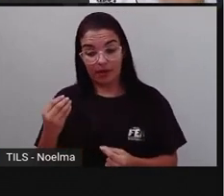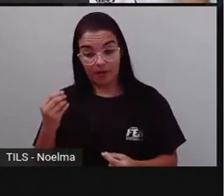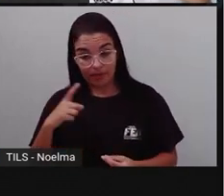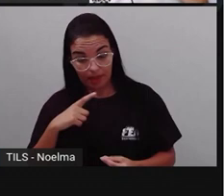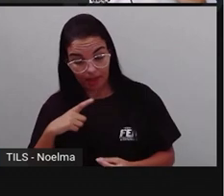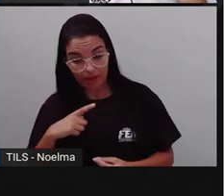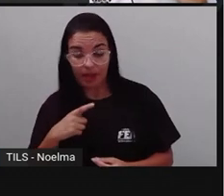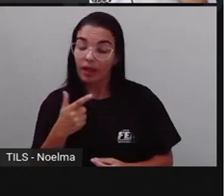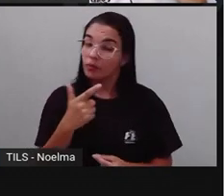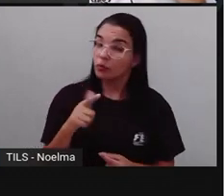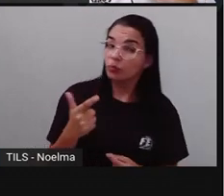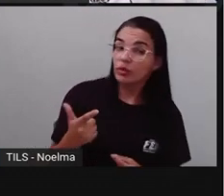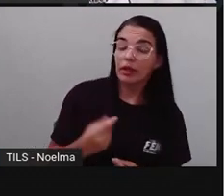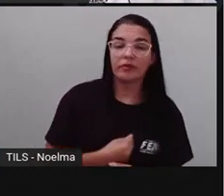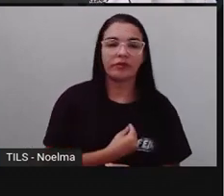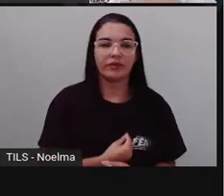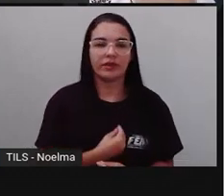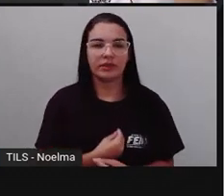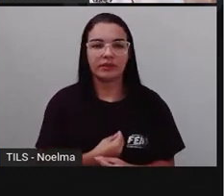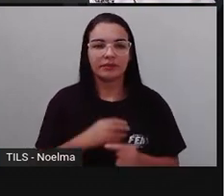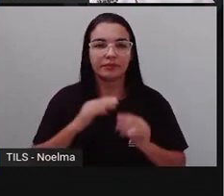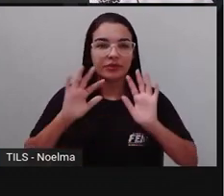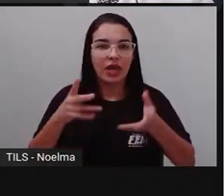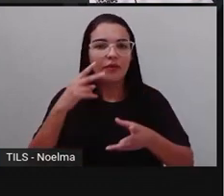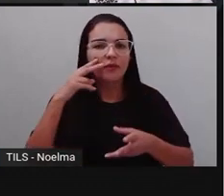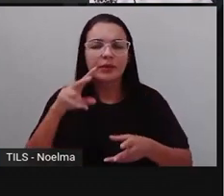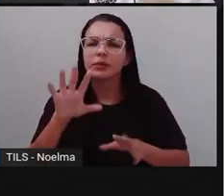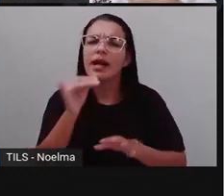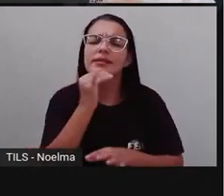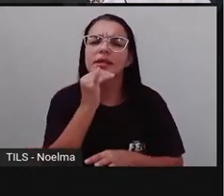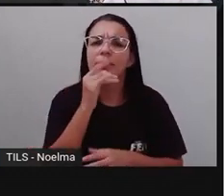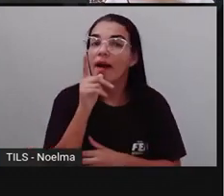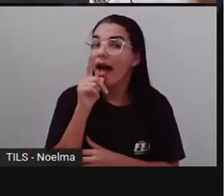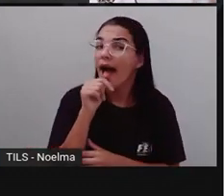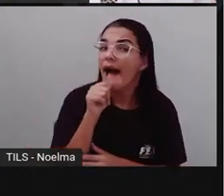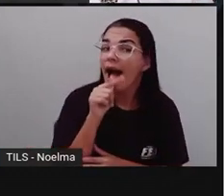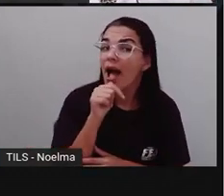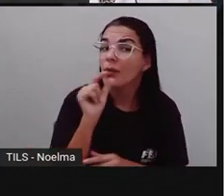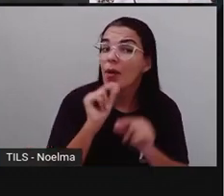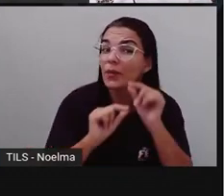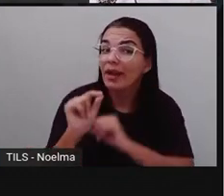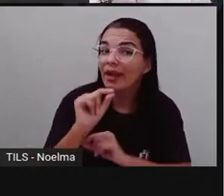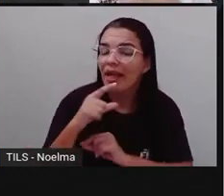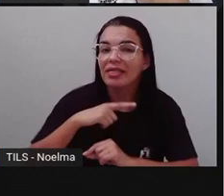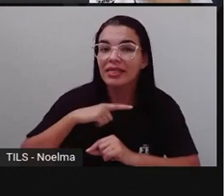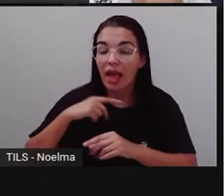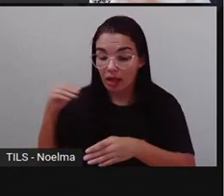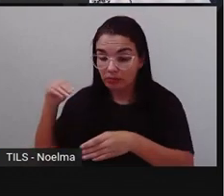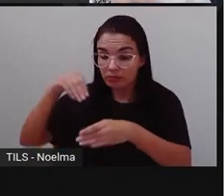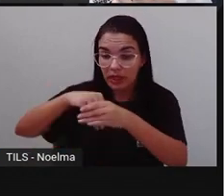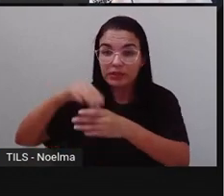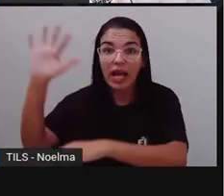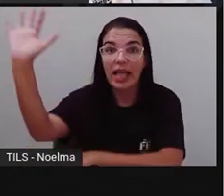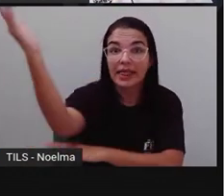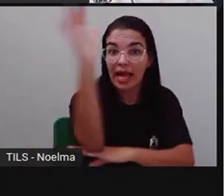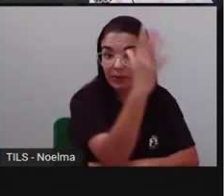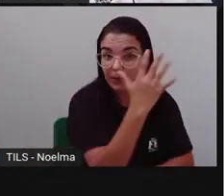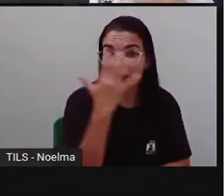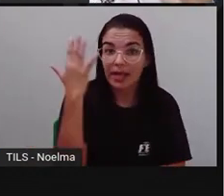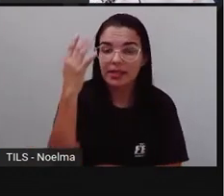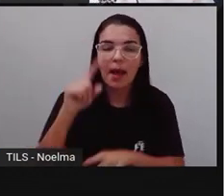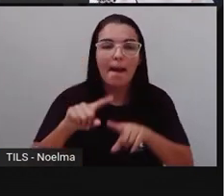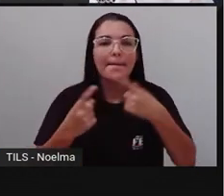vivos. Então, nós já vimos, né? Que a água, por exemplo, Ela faz parte da natureza, Mas ela é um elemento